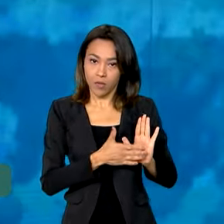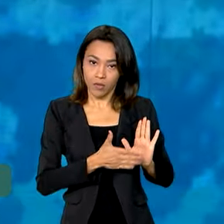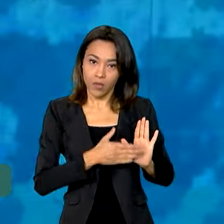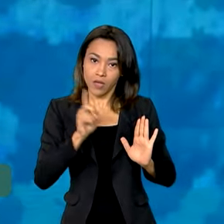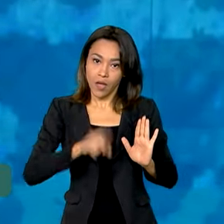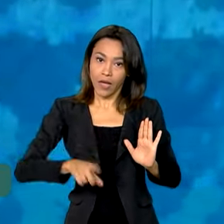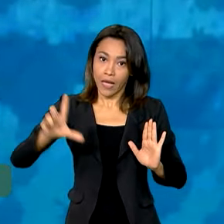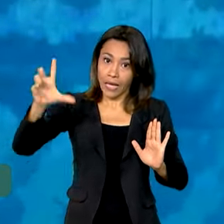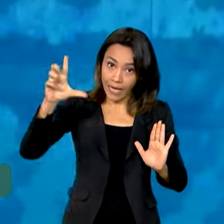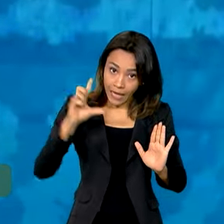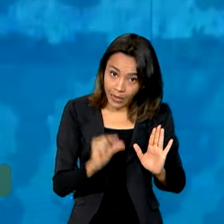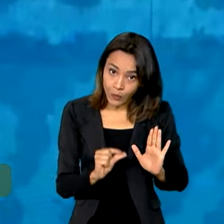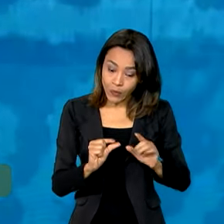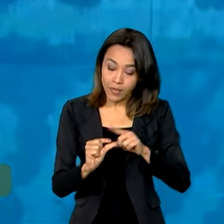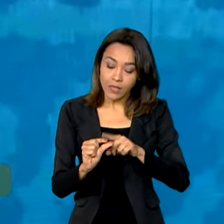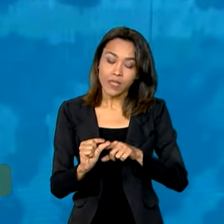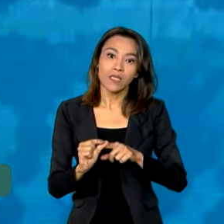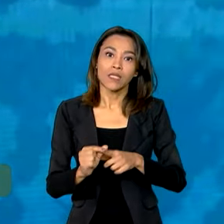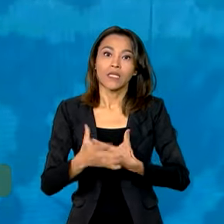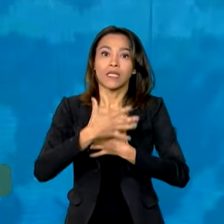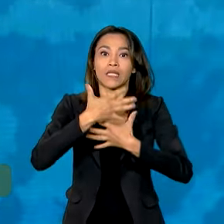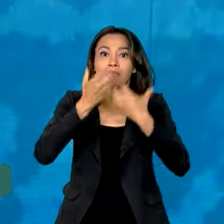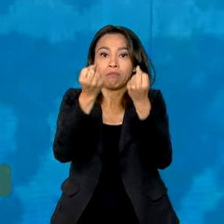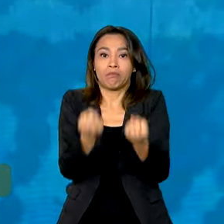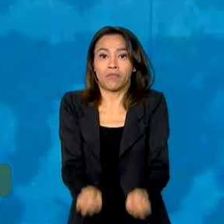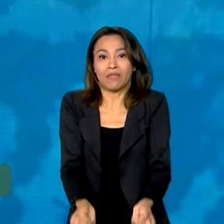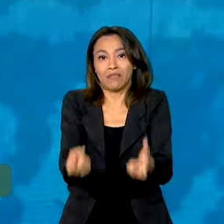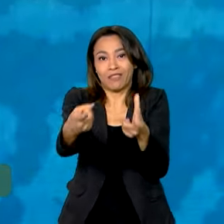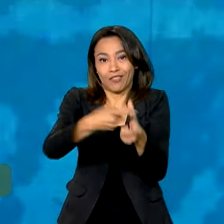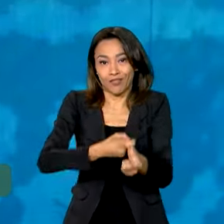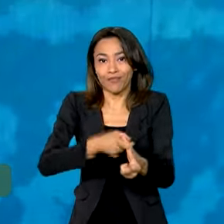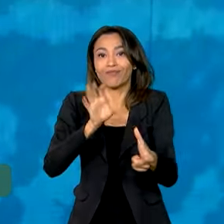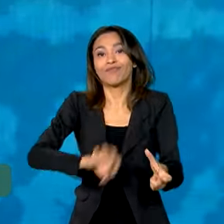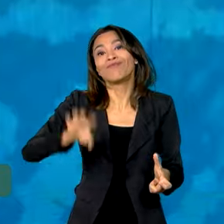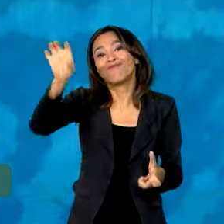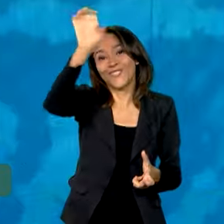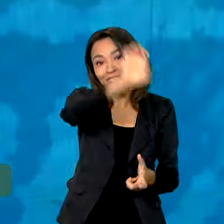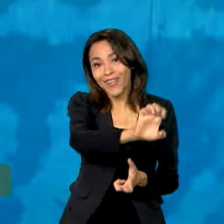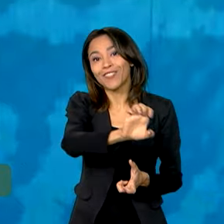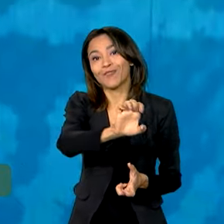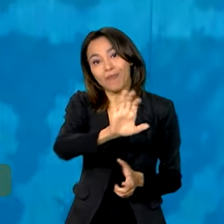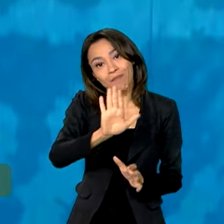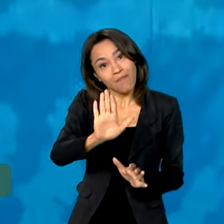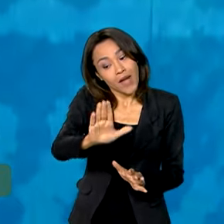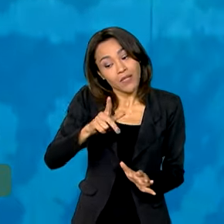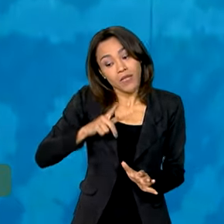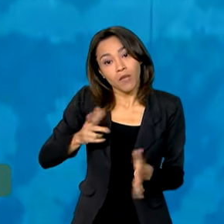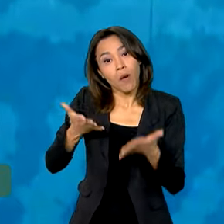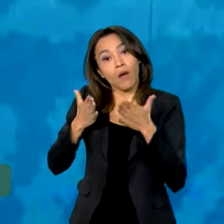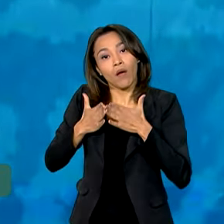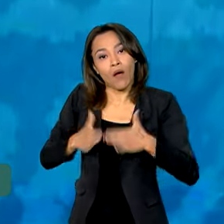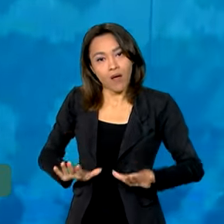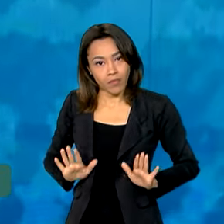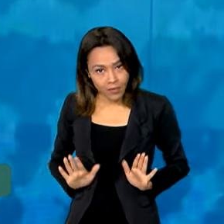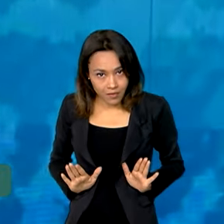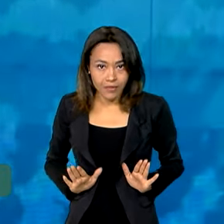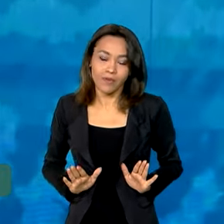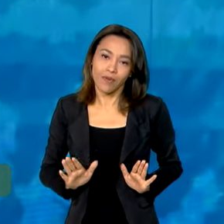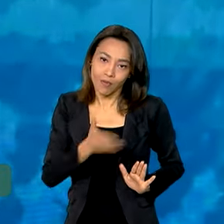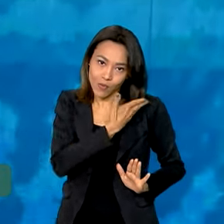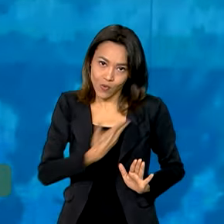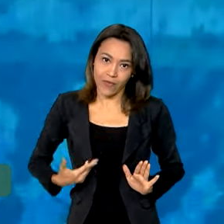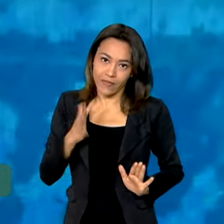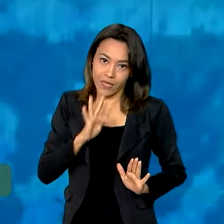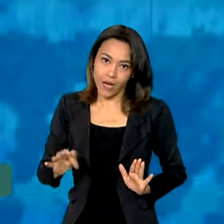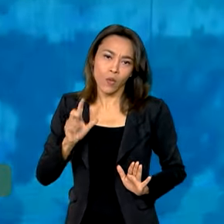ainda mais esse ônus para os estados, desde que a gente tenha esse plano de fortalecimento